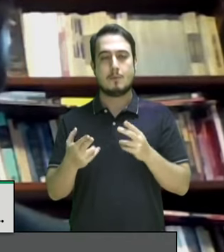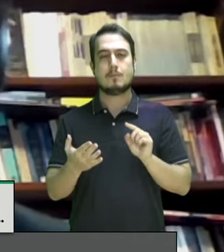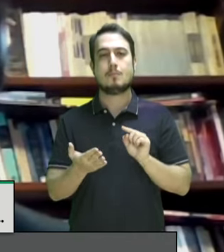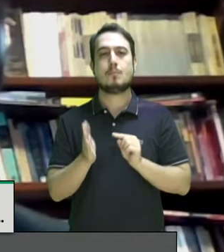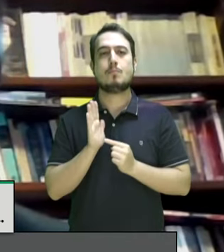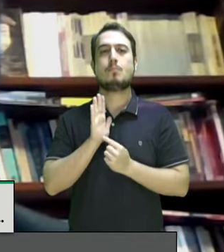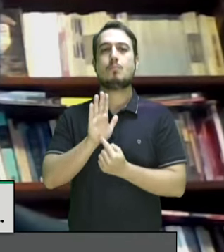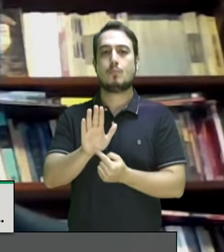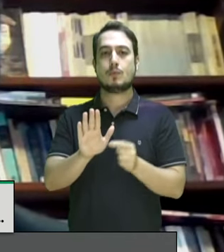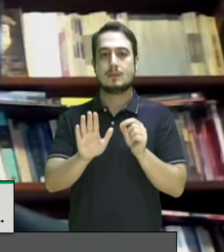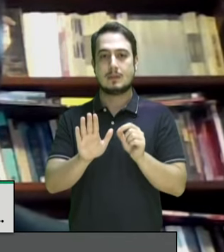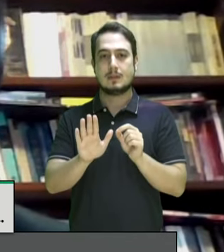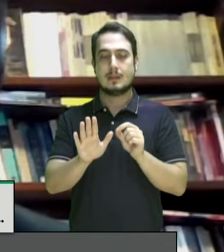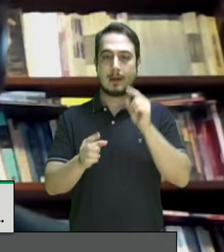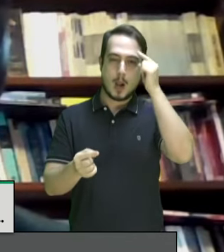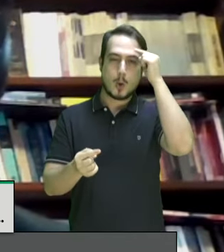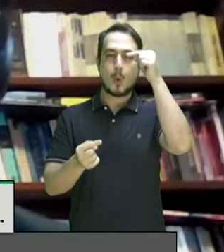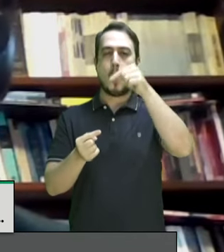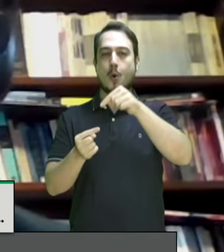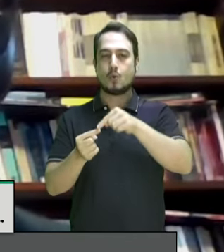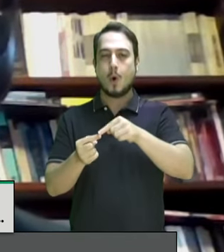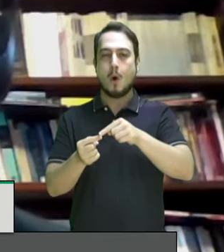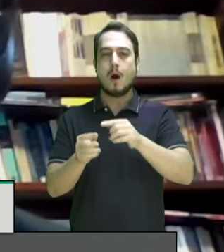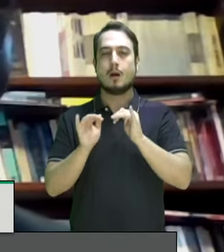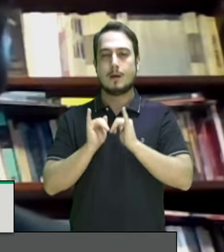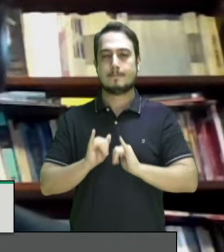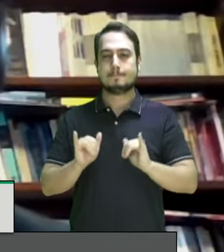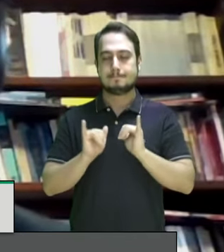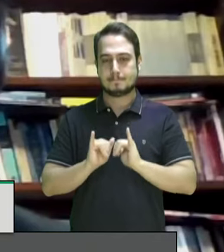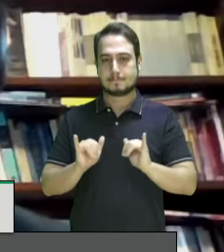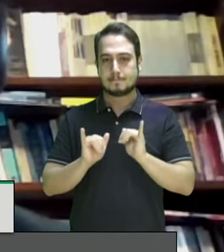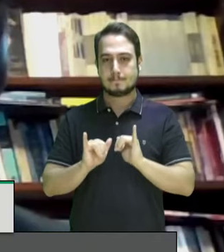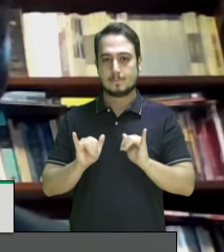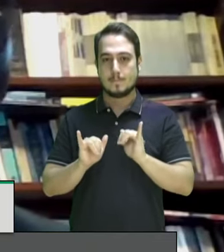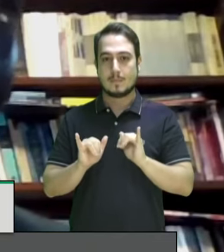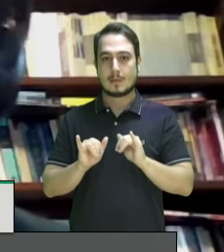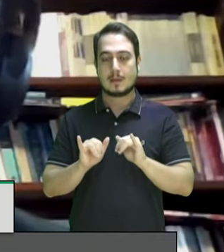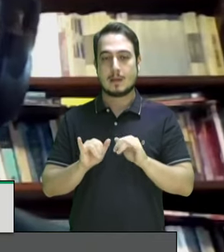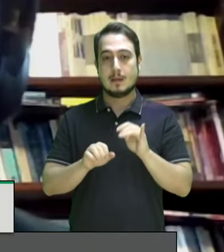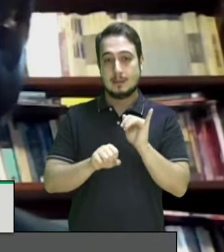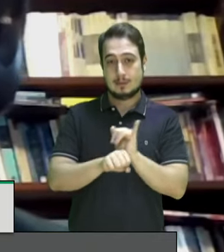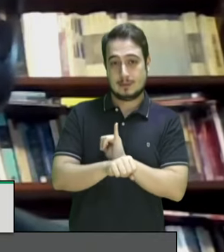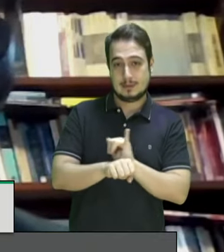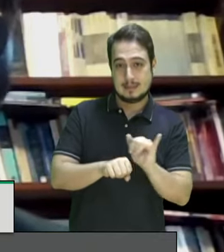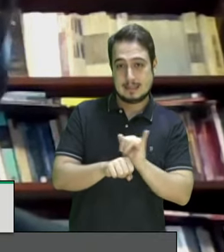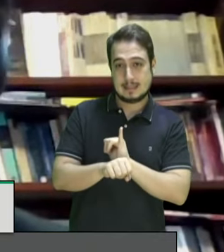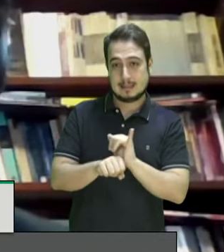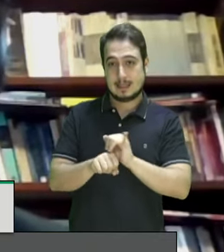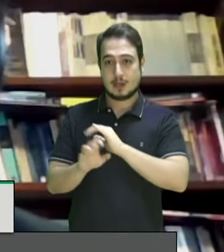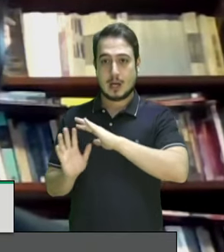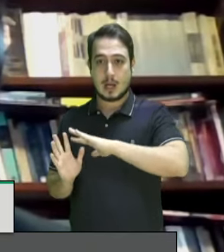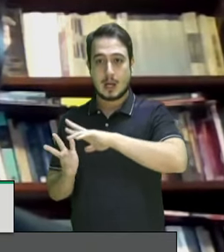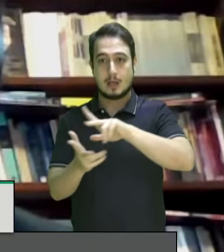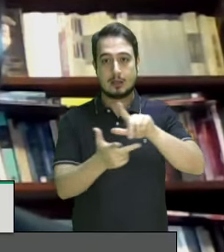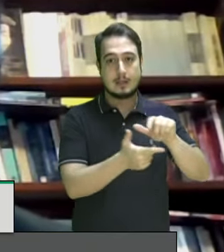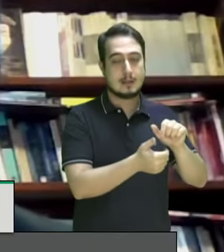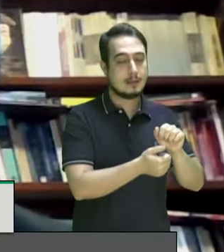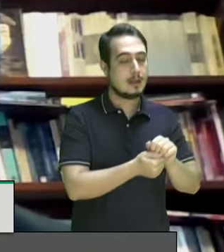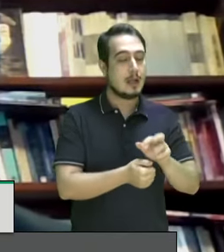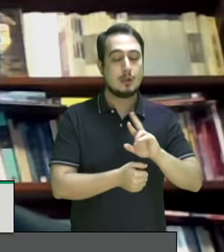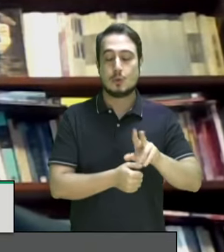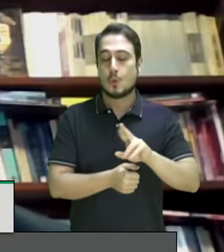apenas a ratificação e a informação de mecanismos internacionais não é suficiente